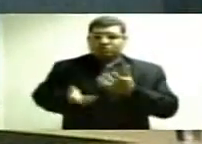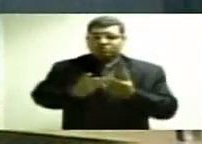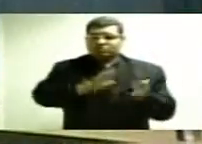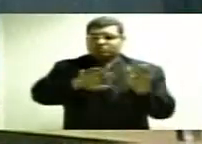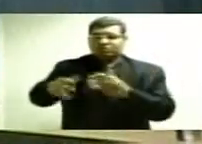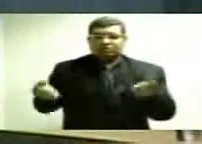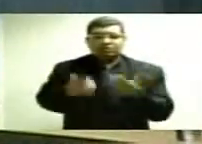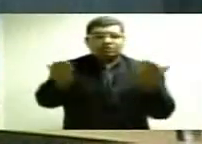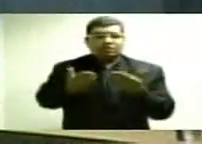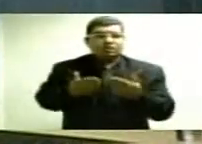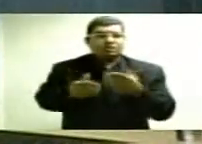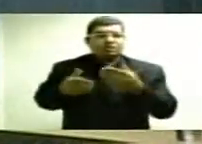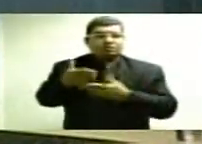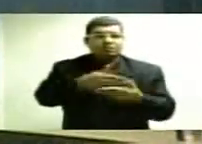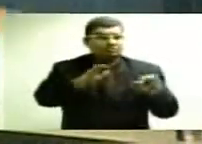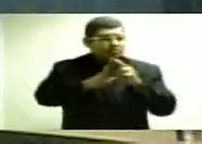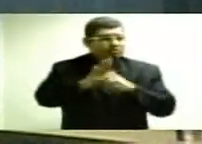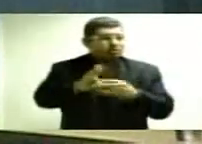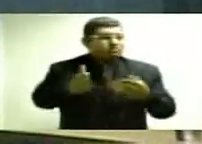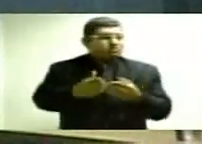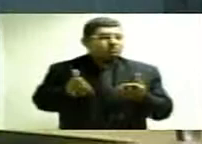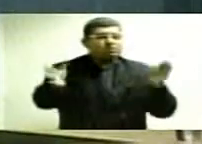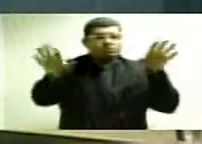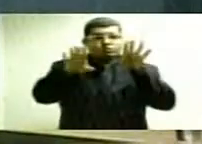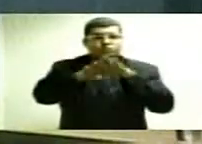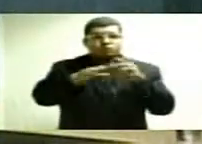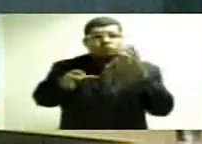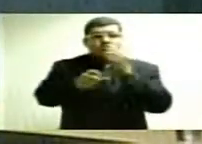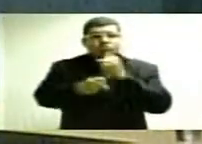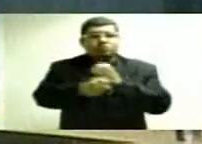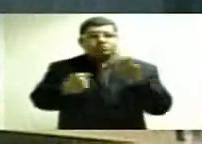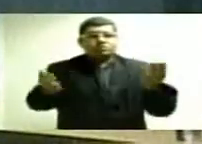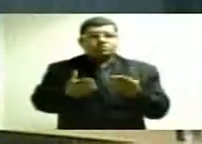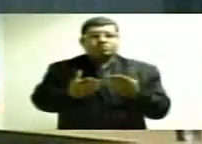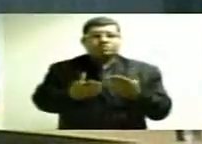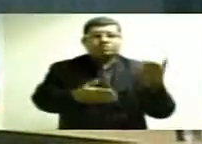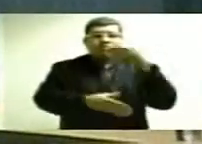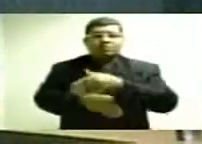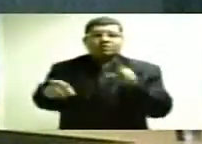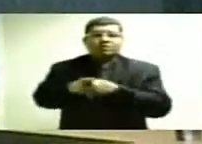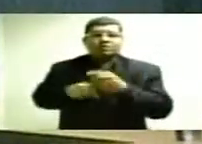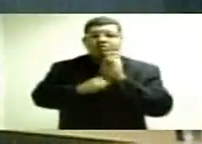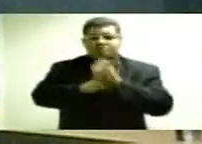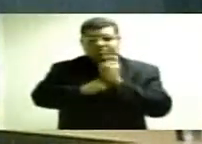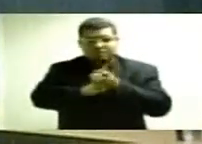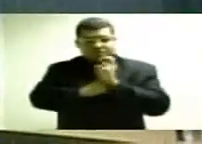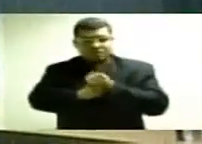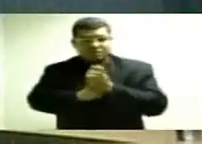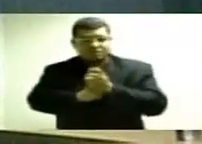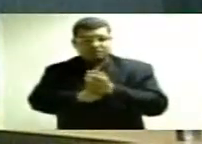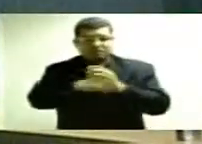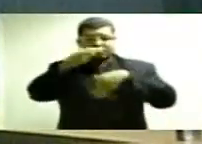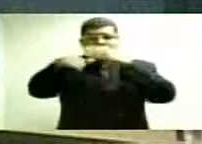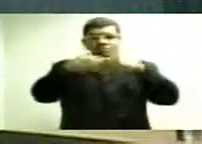tirar dinheiro do órgão previdenciário para cobrir as suas contas, encaminha também para esta Casa a